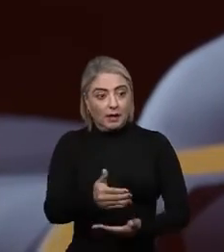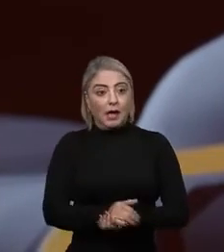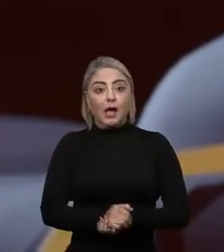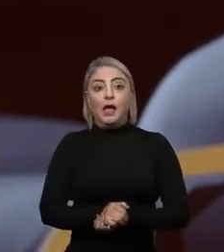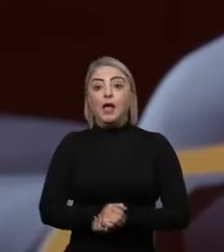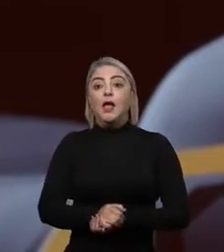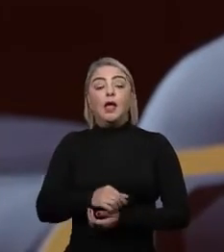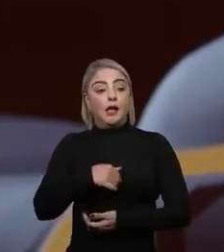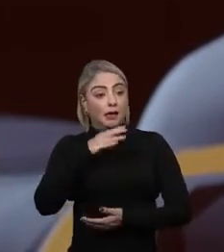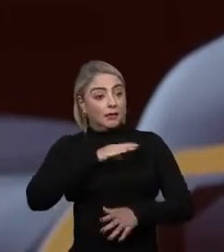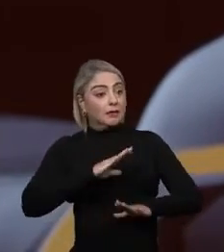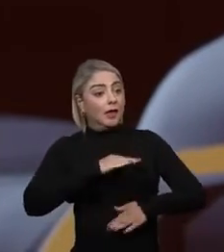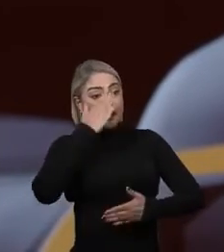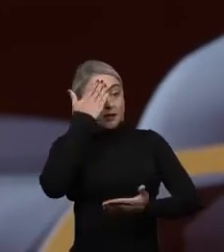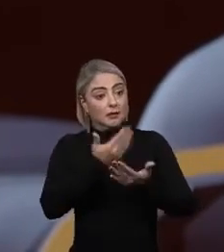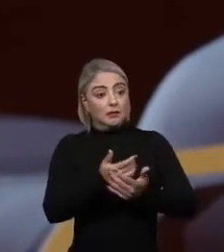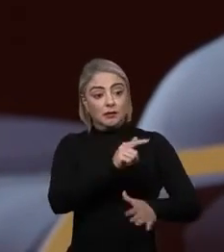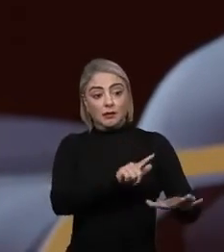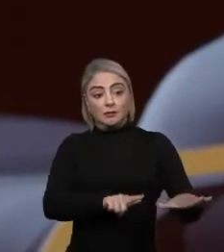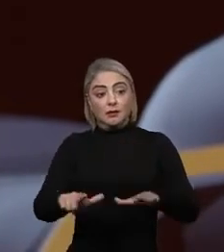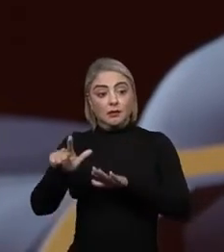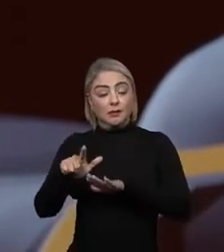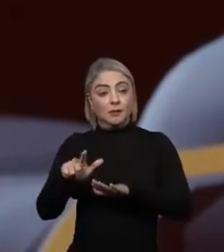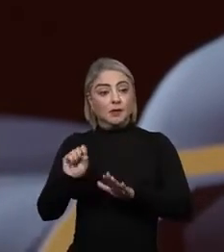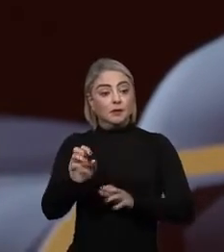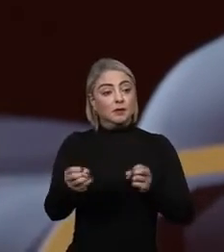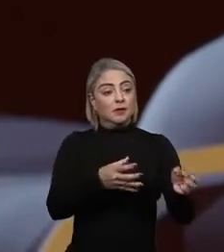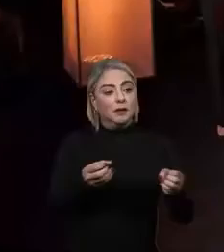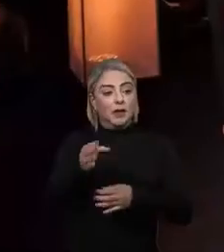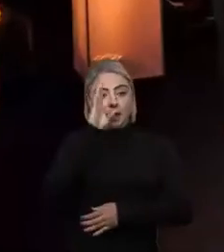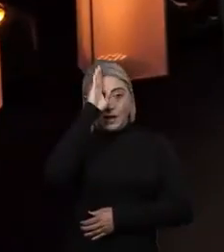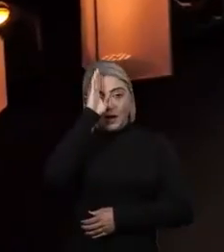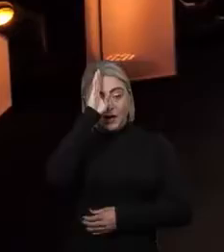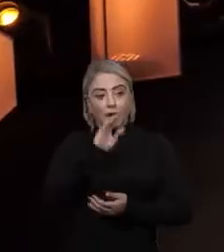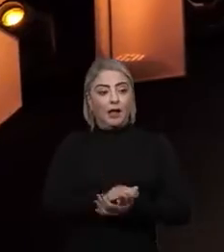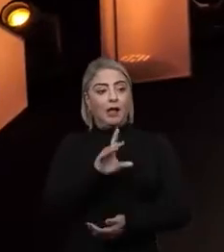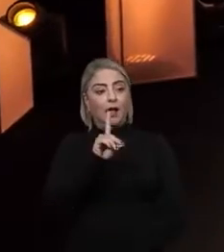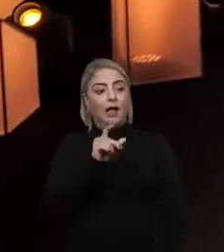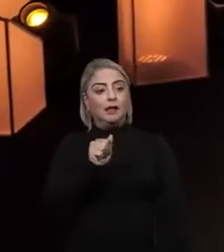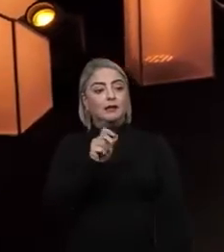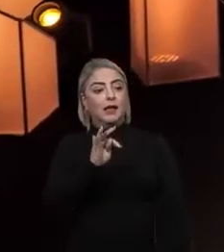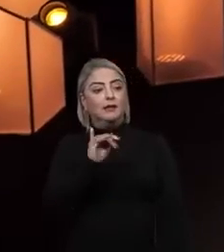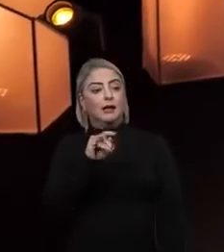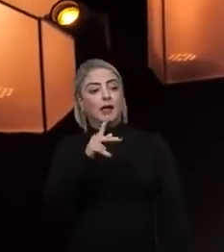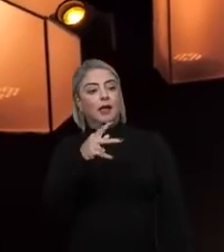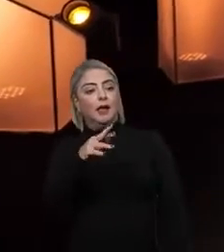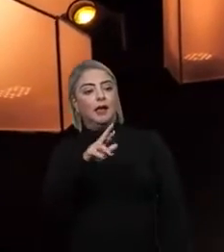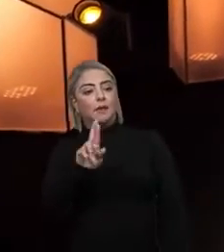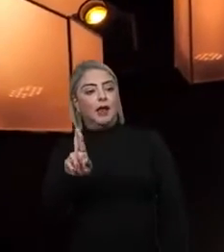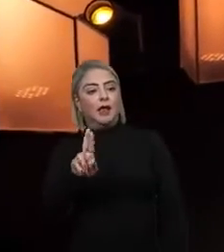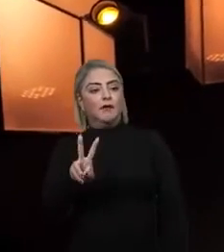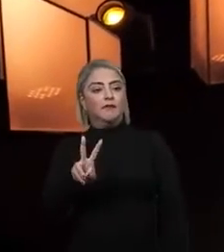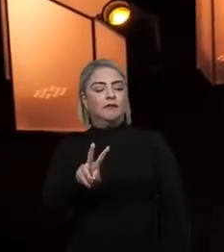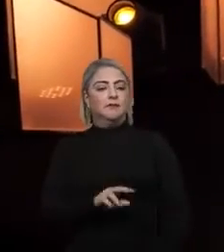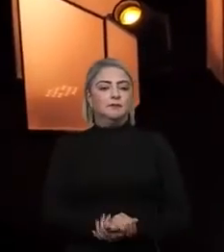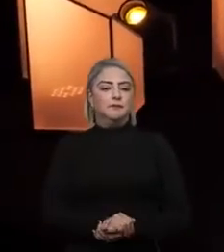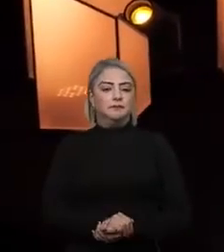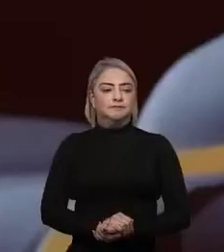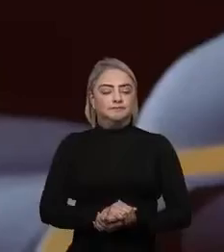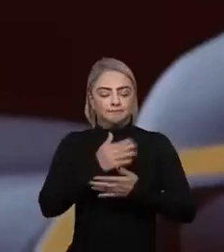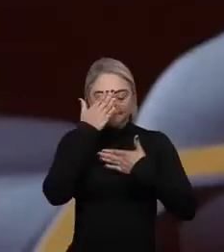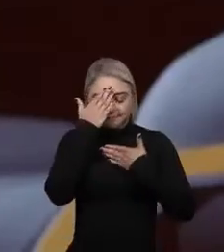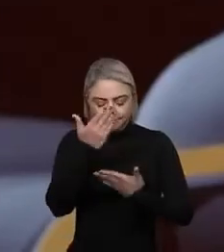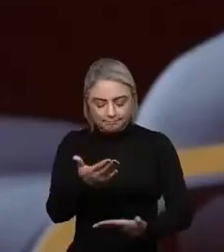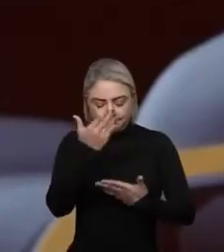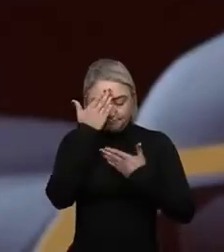apostam na Semana de Inovação e agradecer principalmente aqui a Dataprev, que está patrocinando para nós o palco Meteoro Pitch. Muito grato